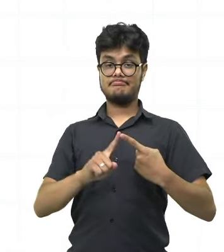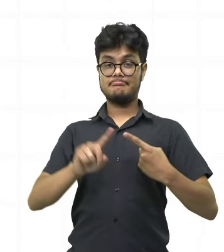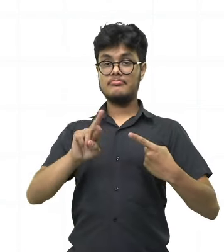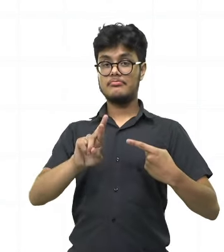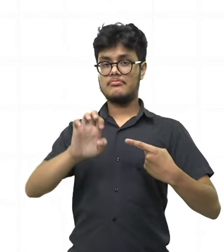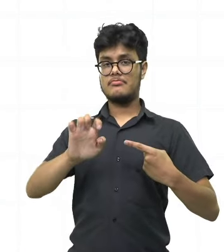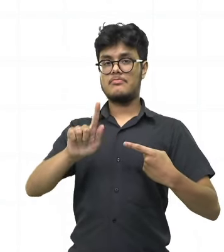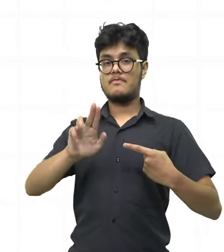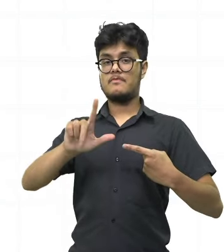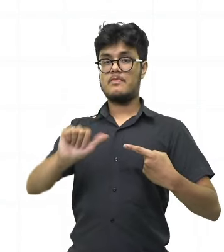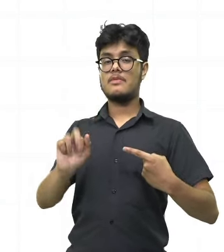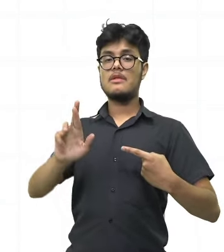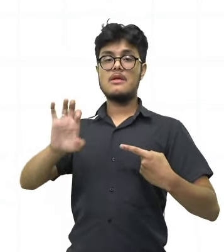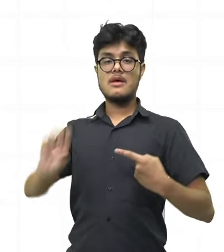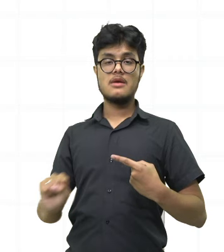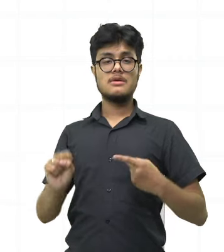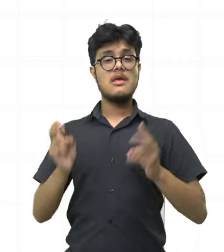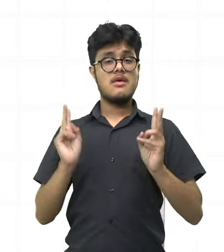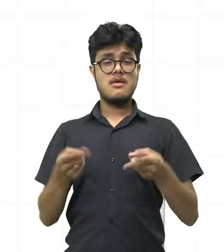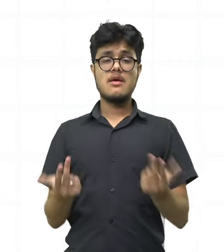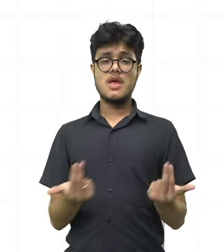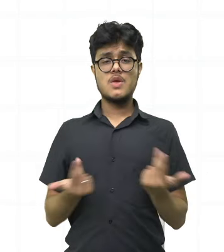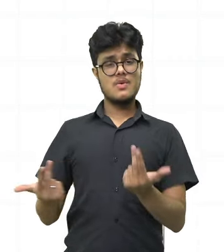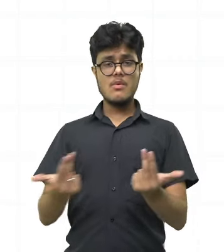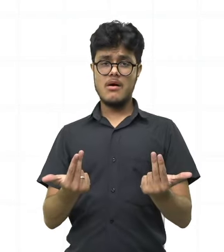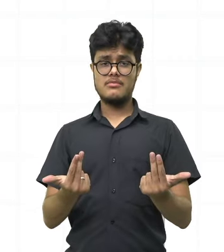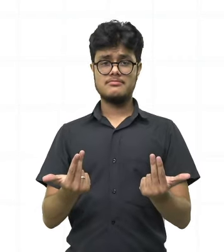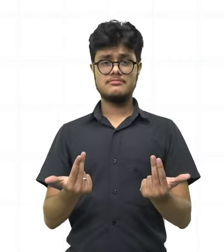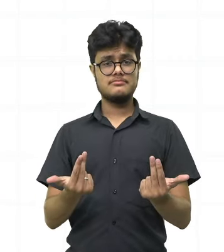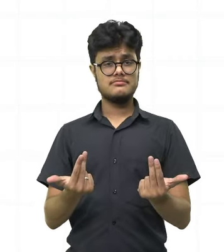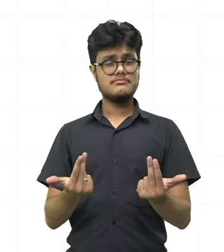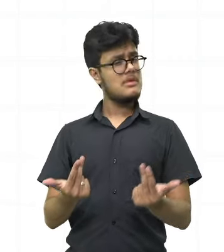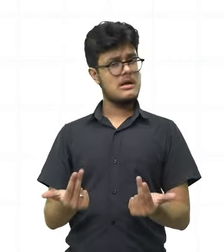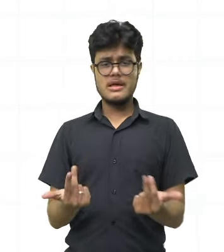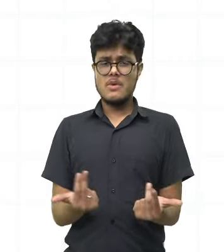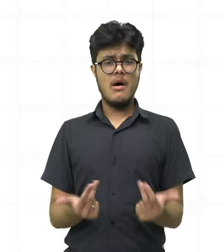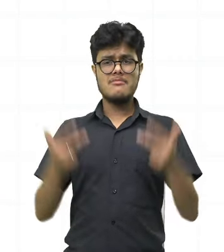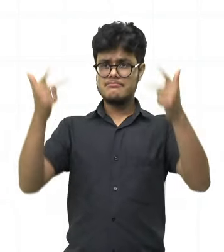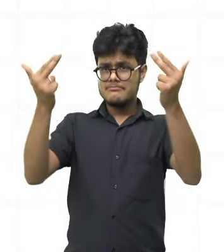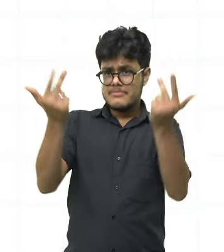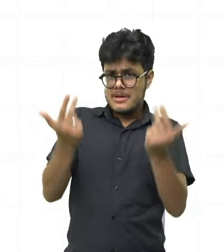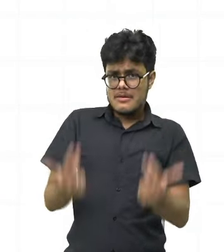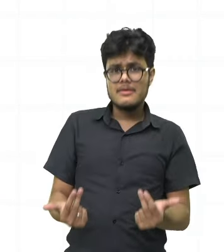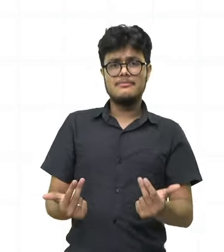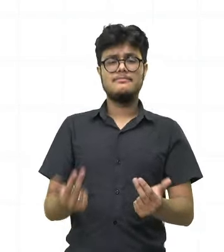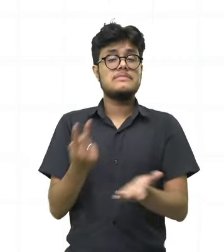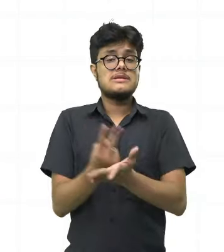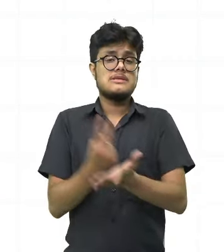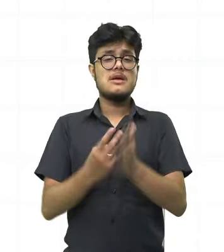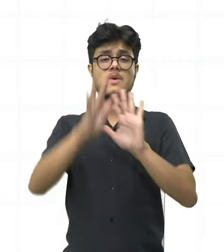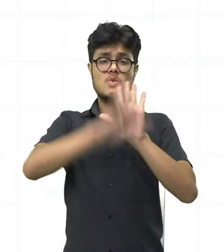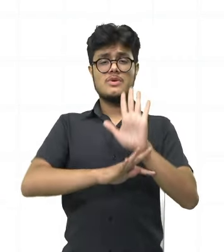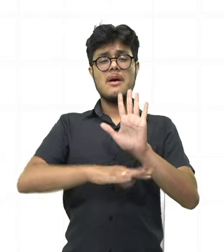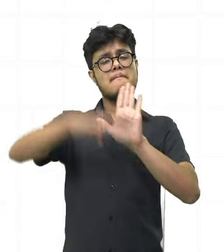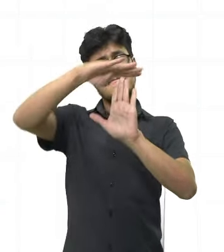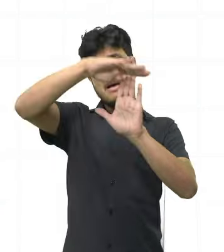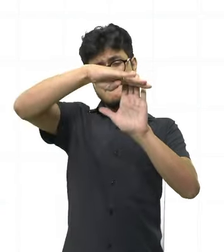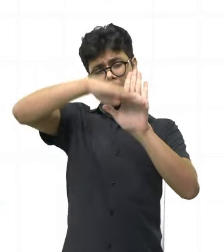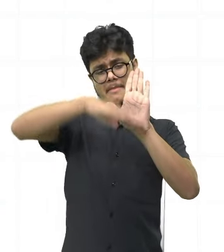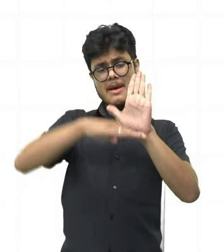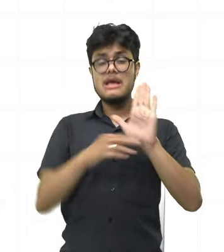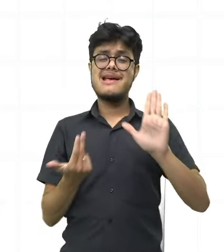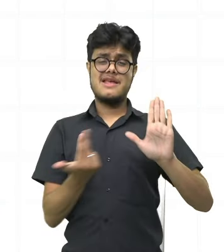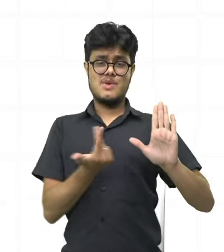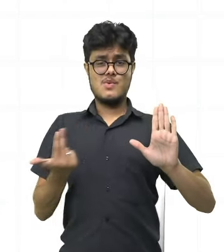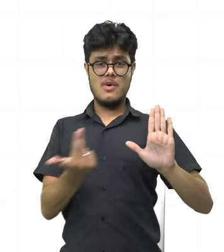Eles também são chamados de versos isométricos. São aqueles que possuem a mesma medida.